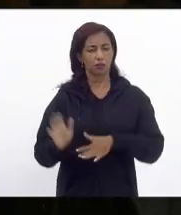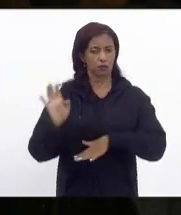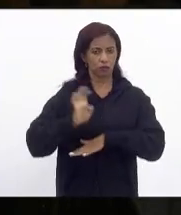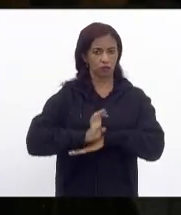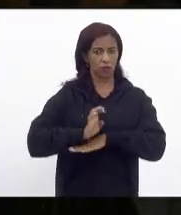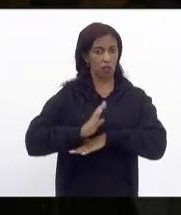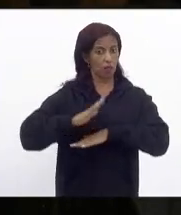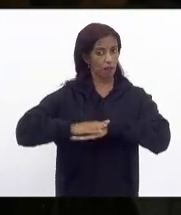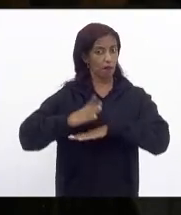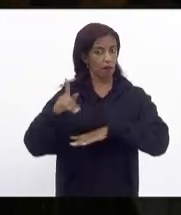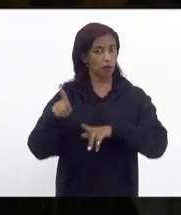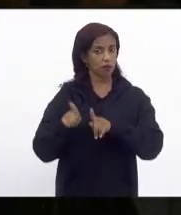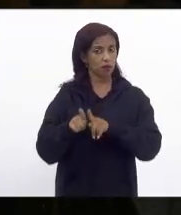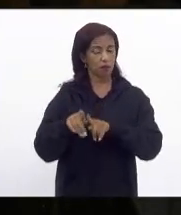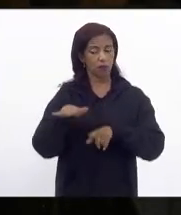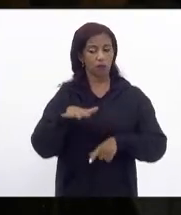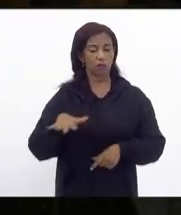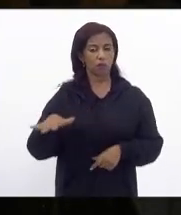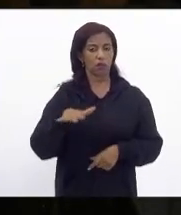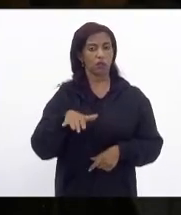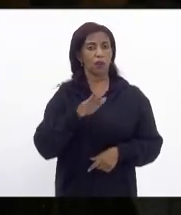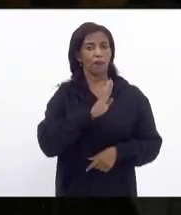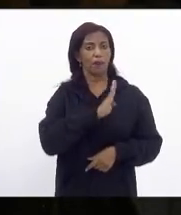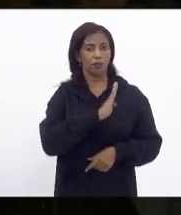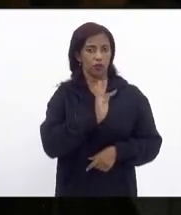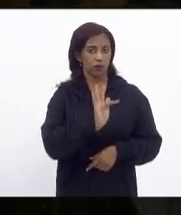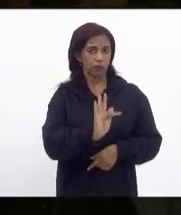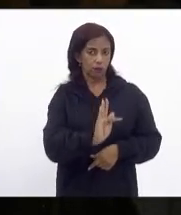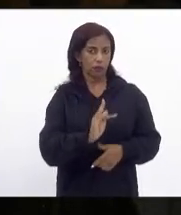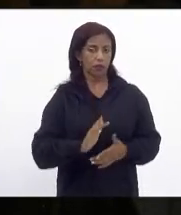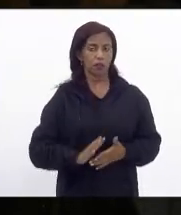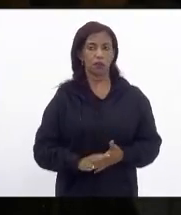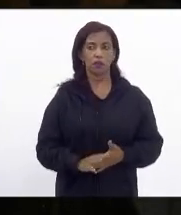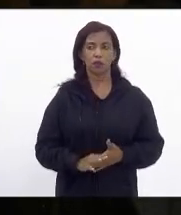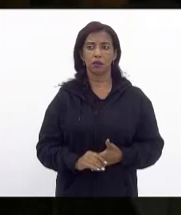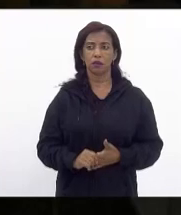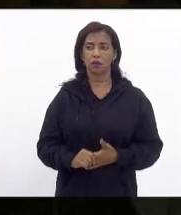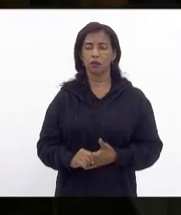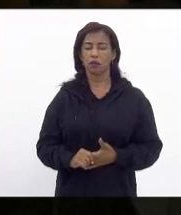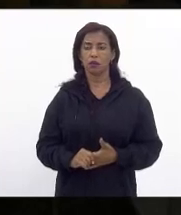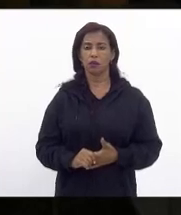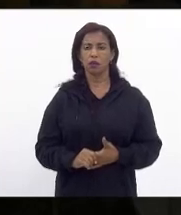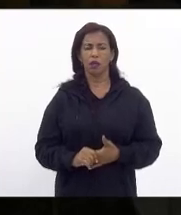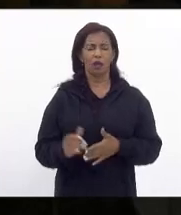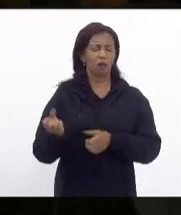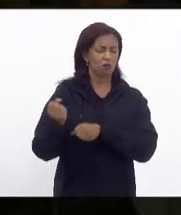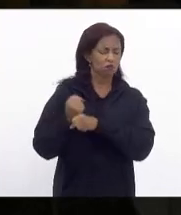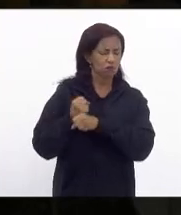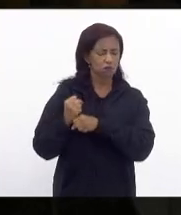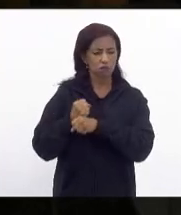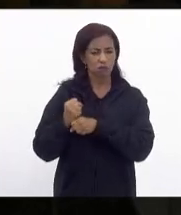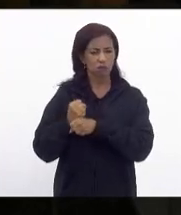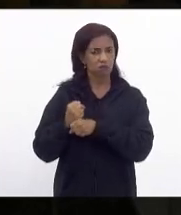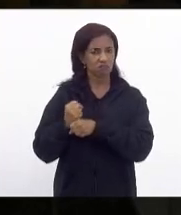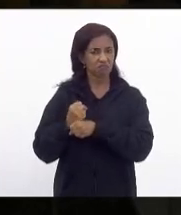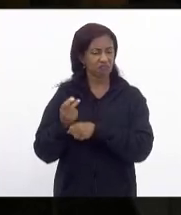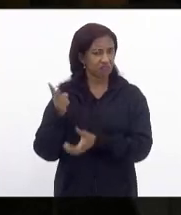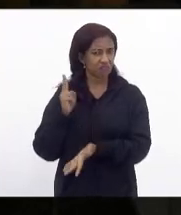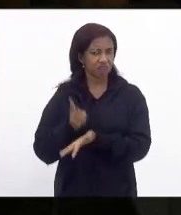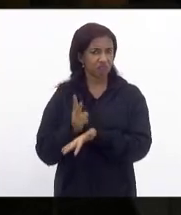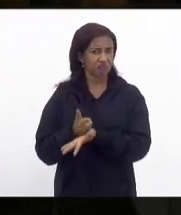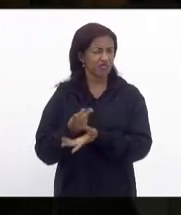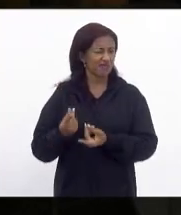Estado e mais ainda numa região como a Baixada Fluminense que há décadas porque não dizer desde sempre